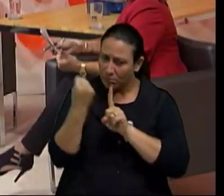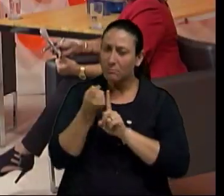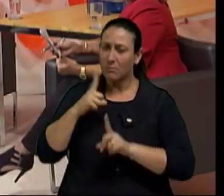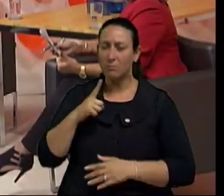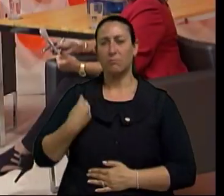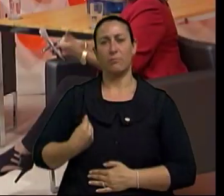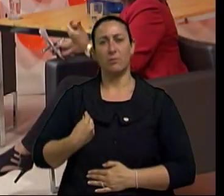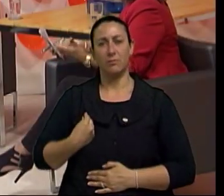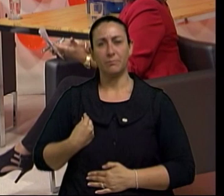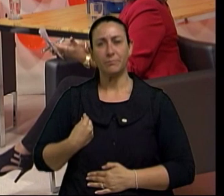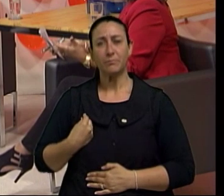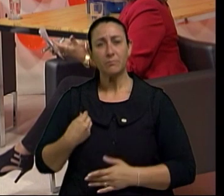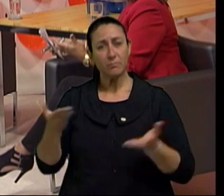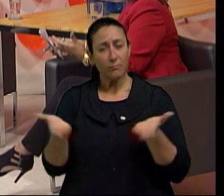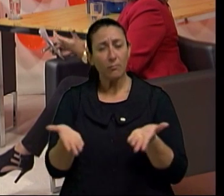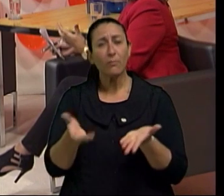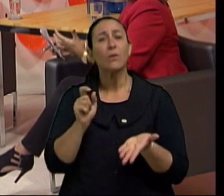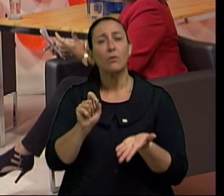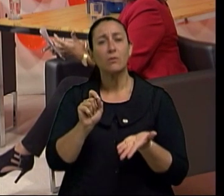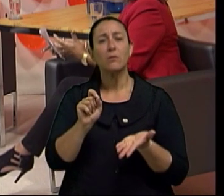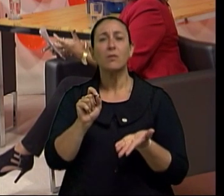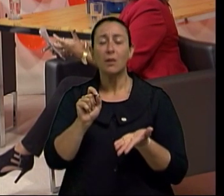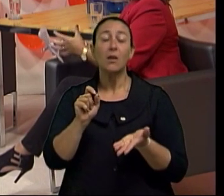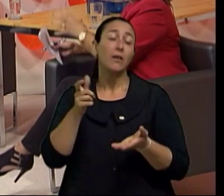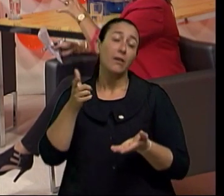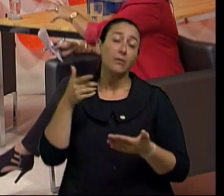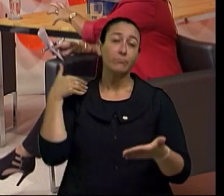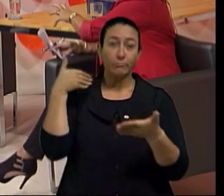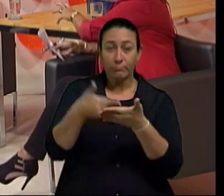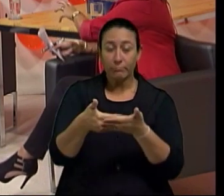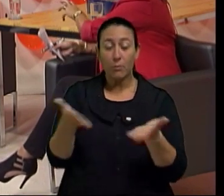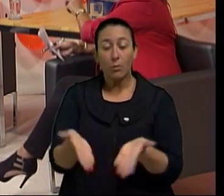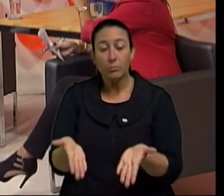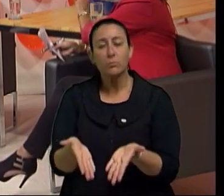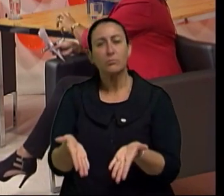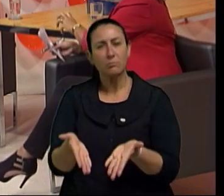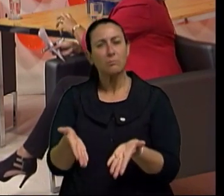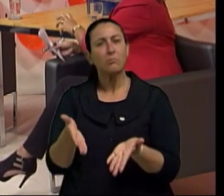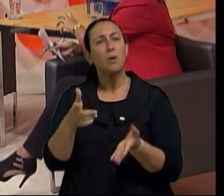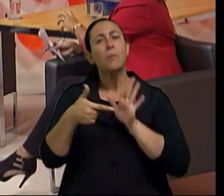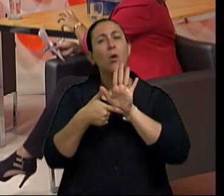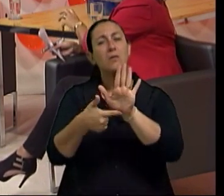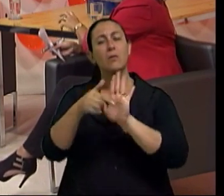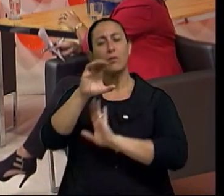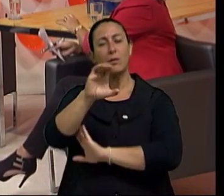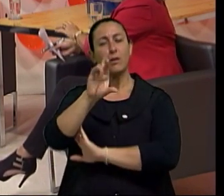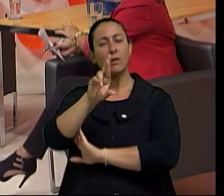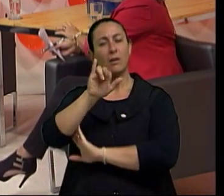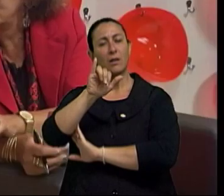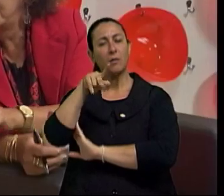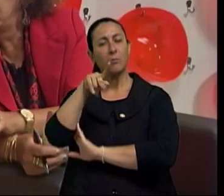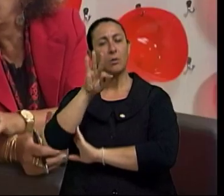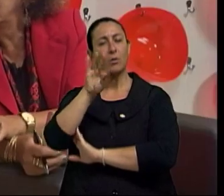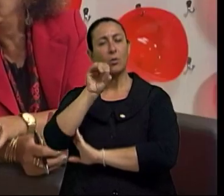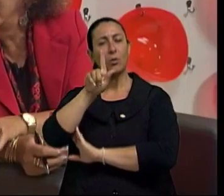e o vídeo mostra isso, já uma preocupação até com o criptograma que mostra uma pessoa